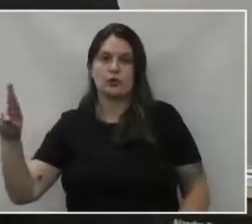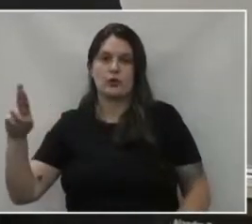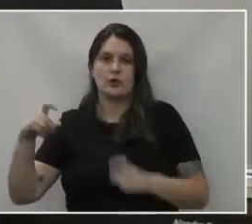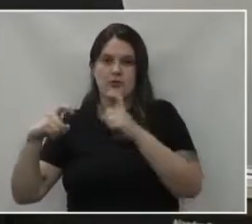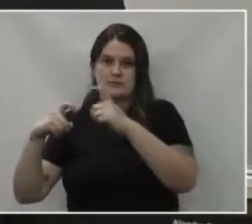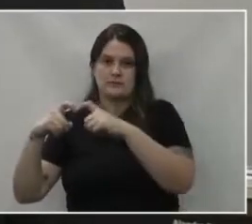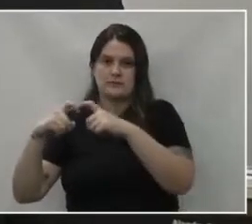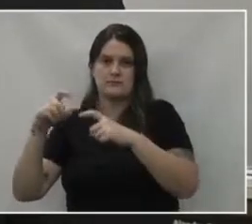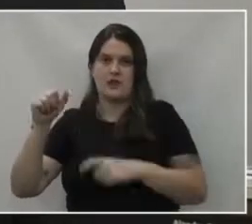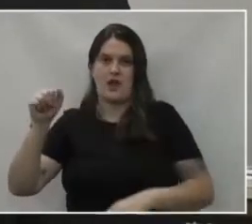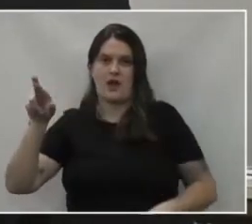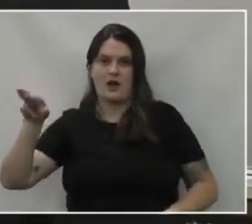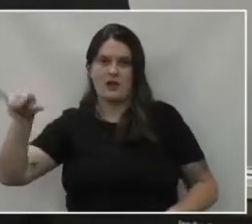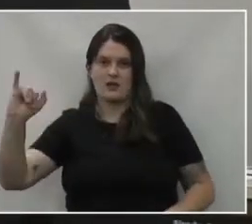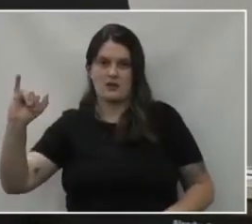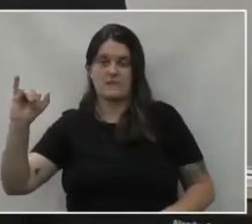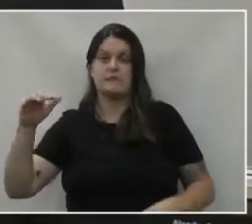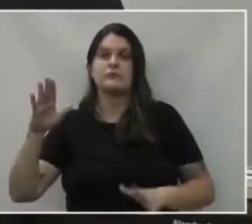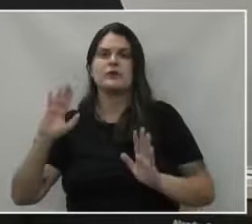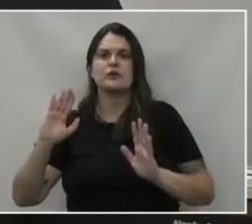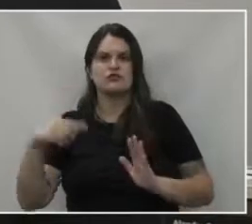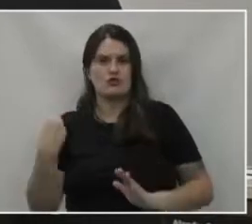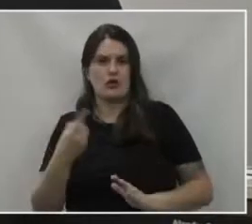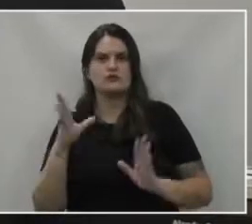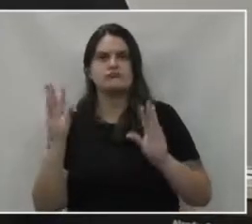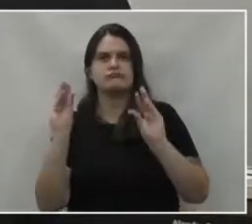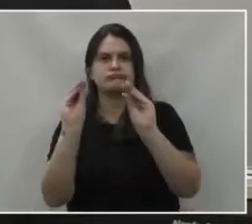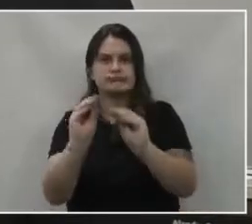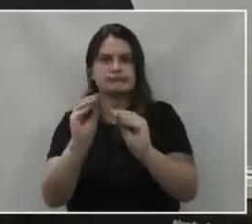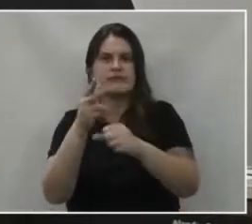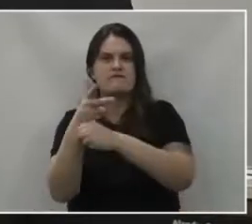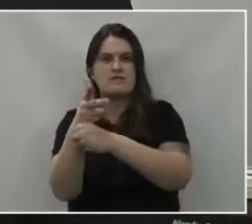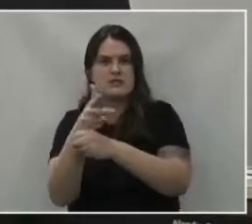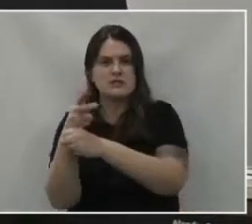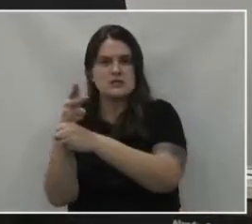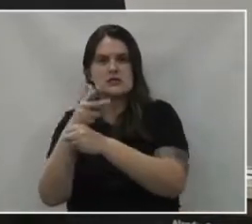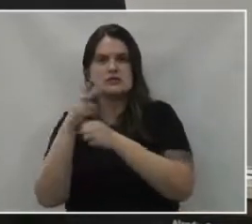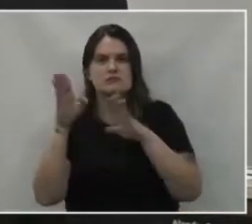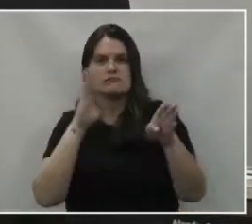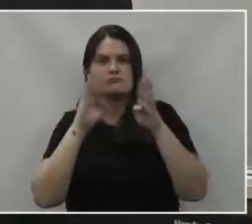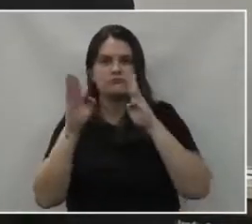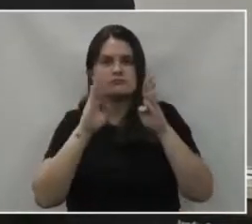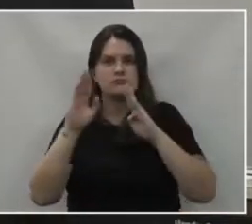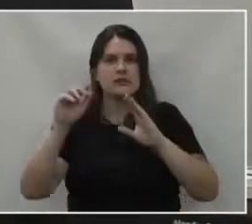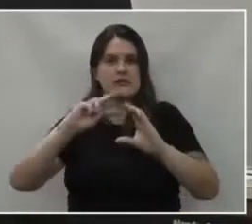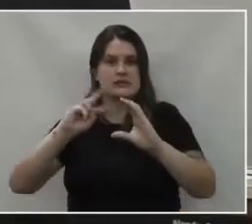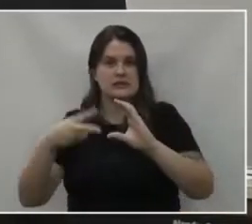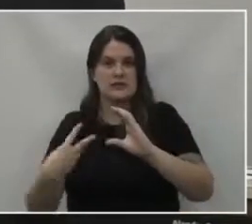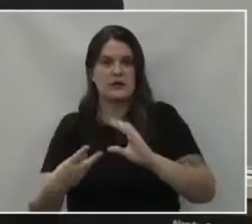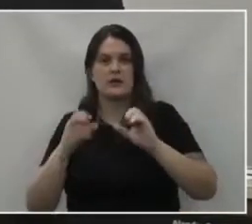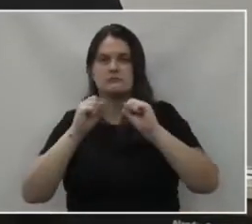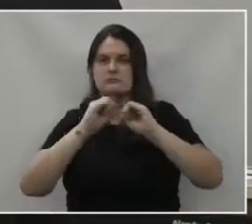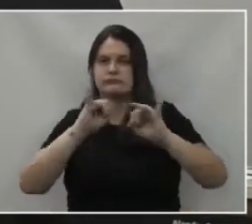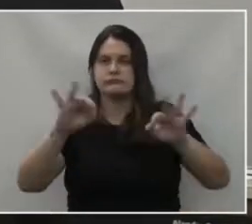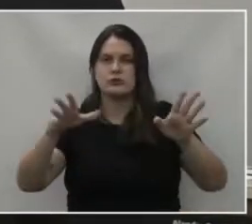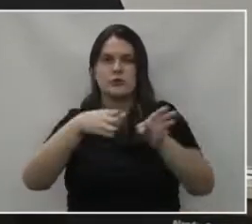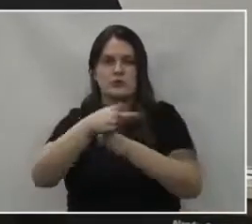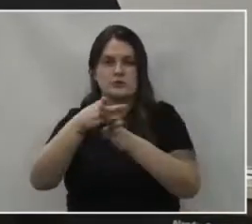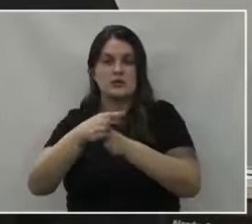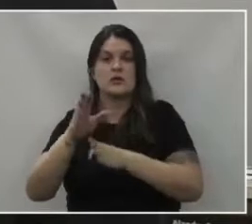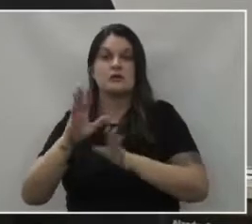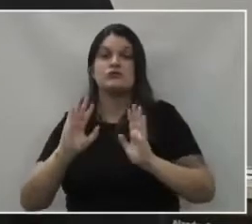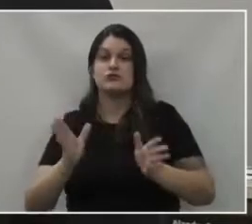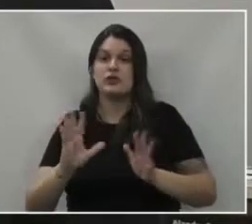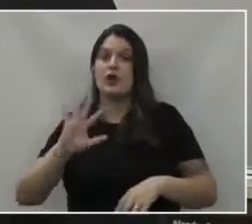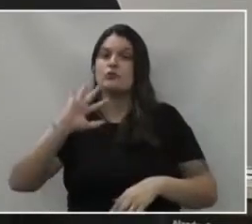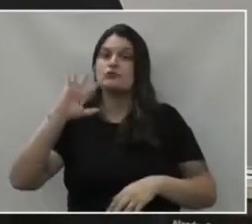e colocamos inclusive um vídeo na página da Câmara, mais como orientação e nós temos dois casos em União da